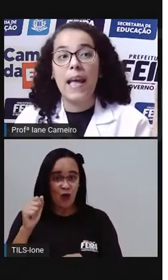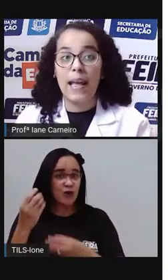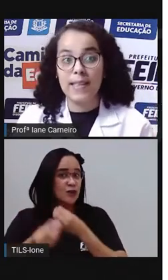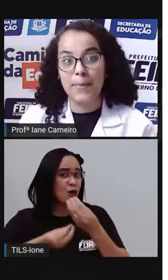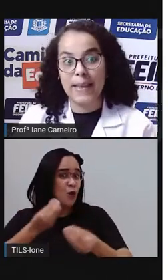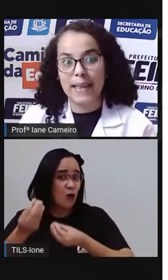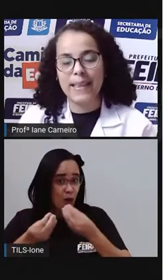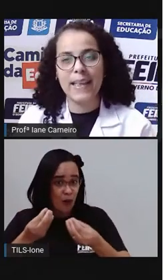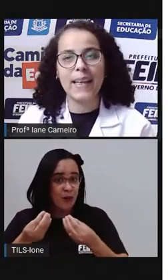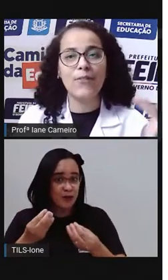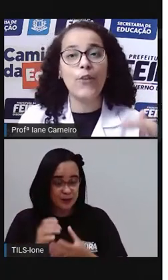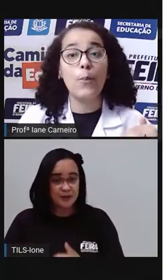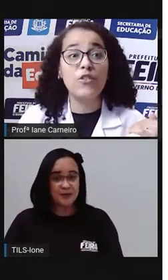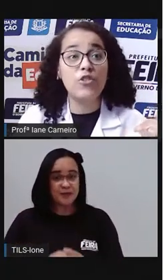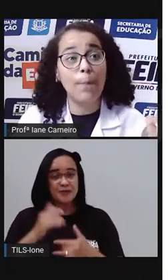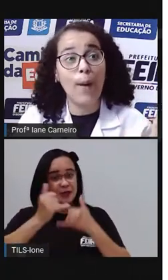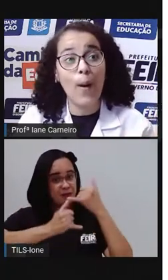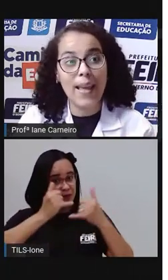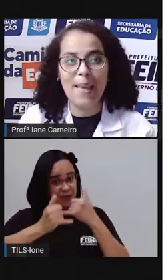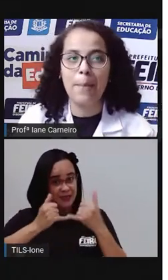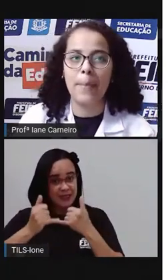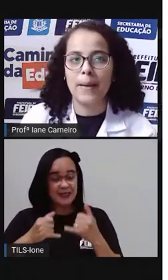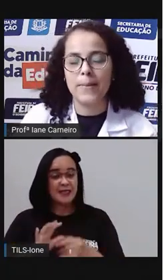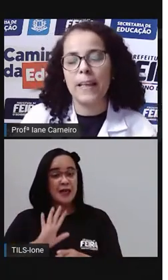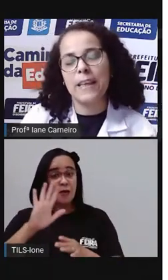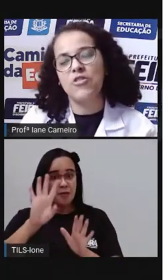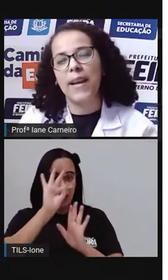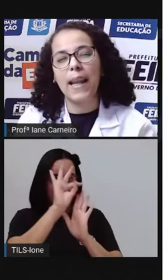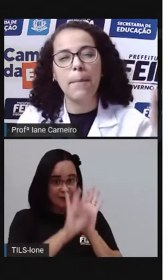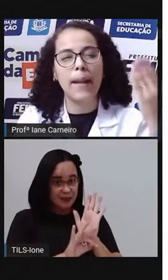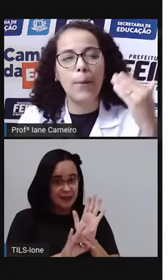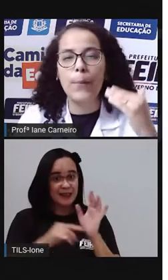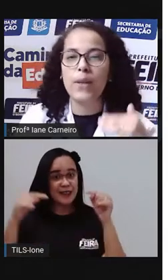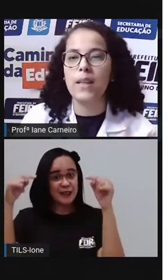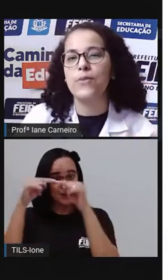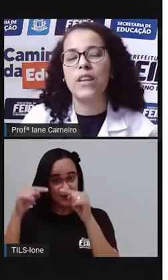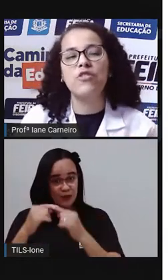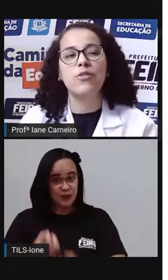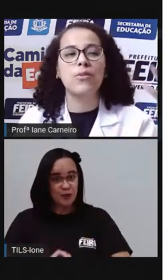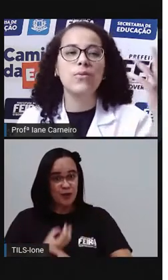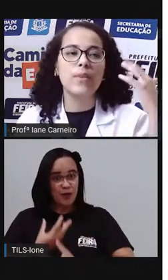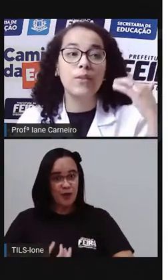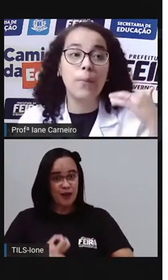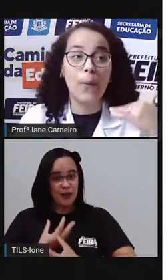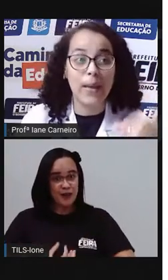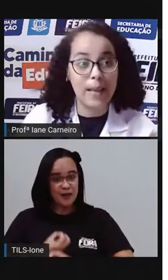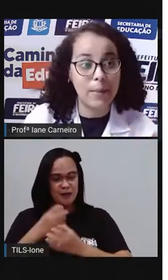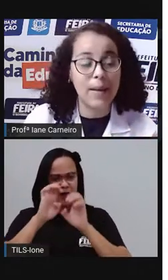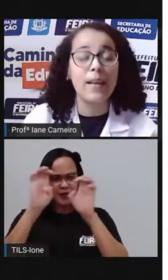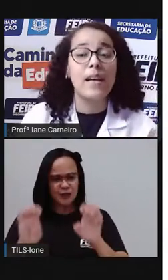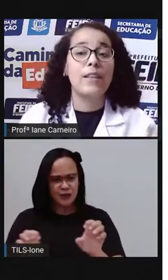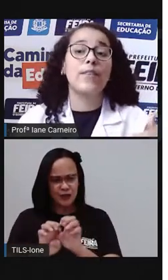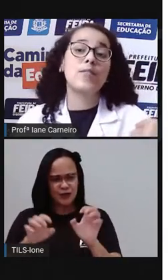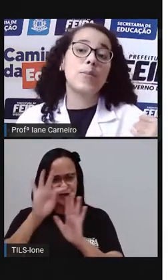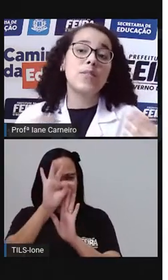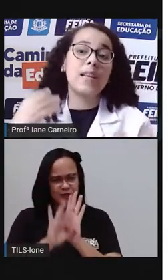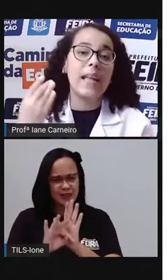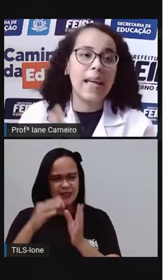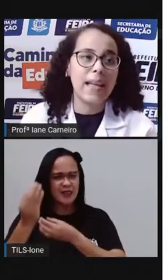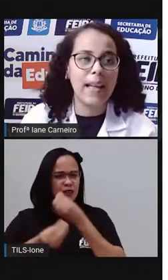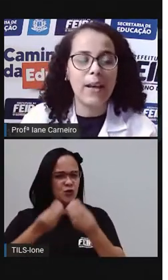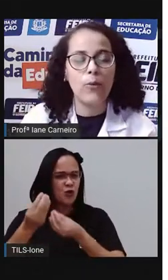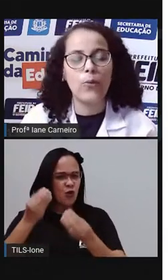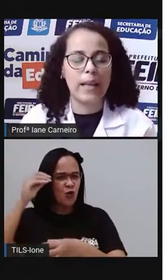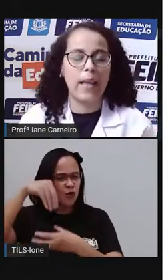essa brincadeira em forma de poema, né? A gente vai lembrar um pouquinho da estrutura do poema. Nós vamos